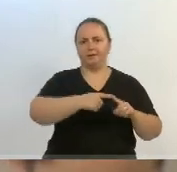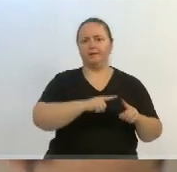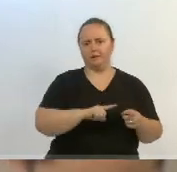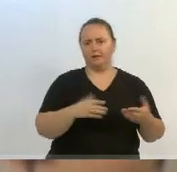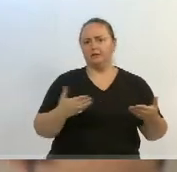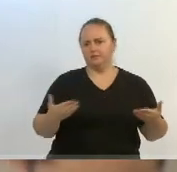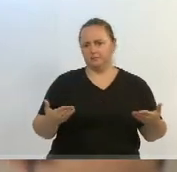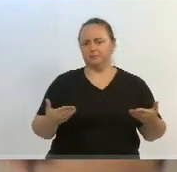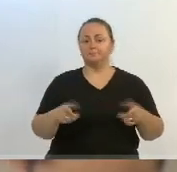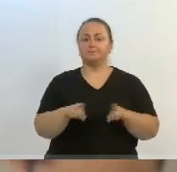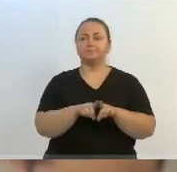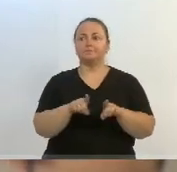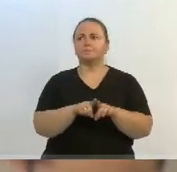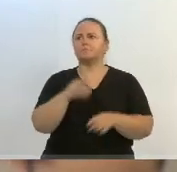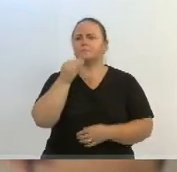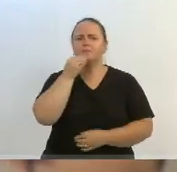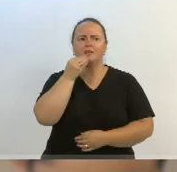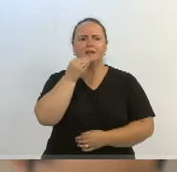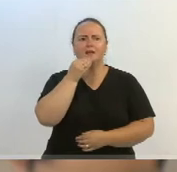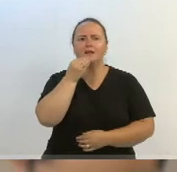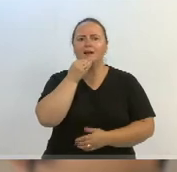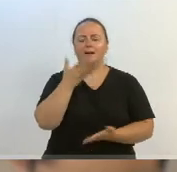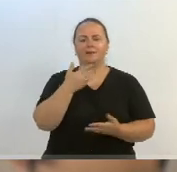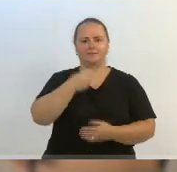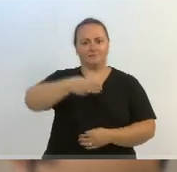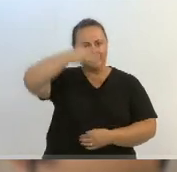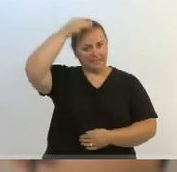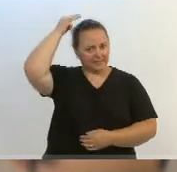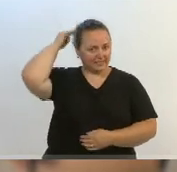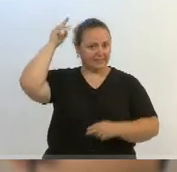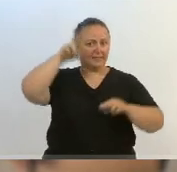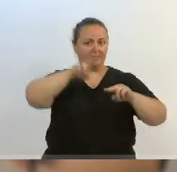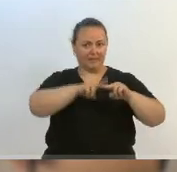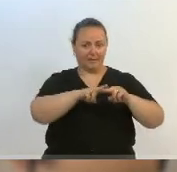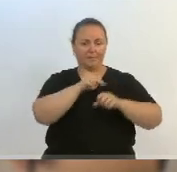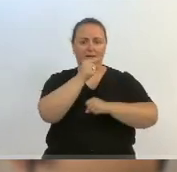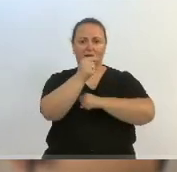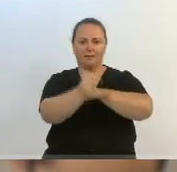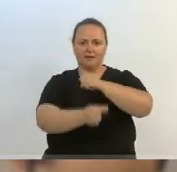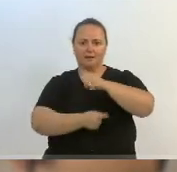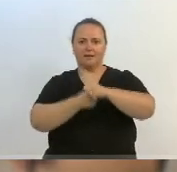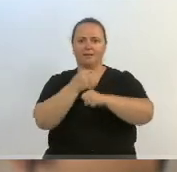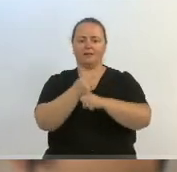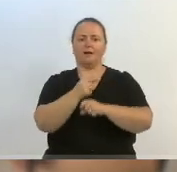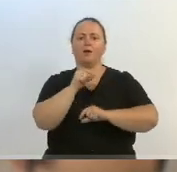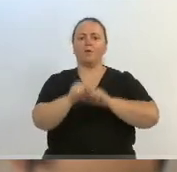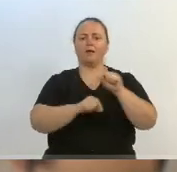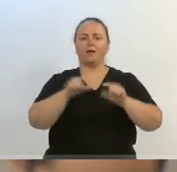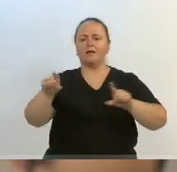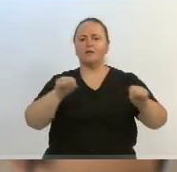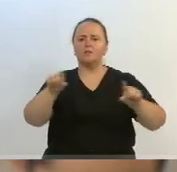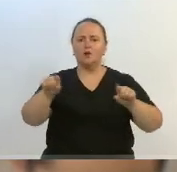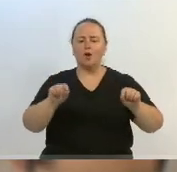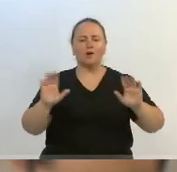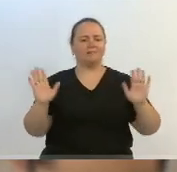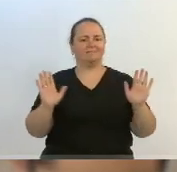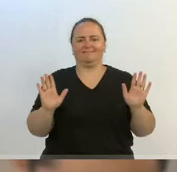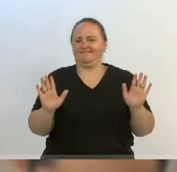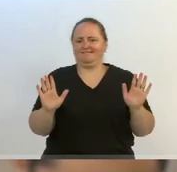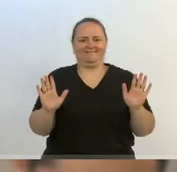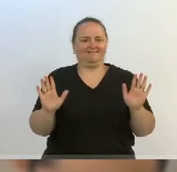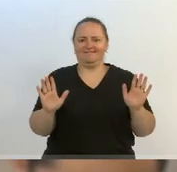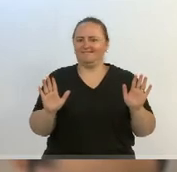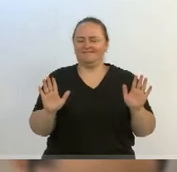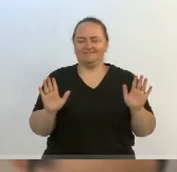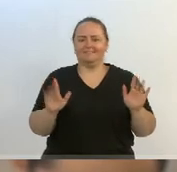E fica claro, com essa prisão do Michel Temer, que a Lava Jato não é parcial e seletiva, muito pelo contrário. Agora,